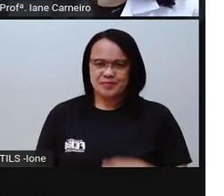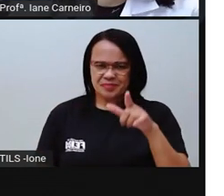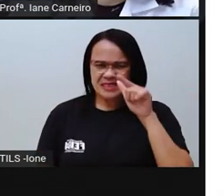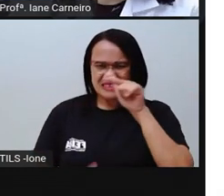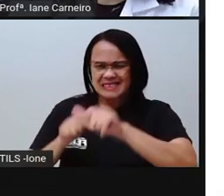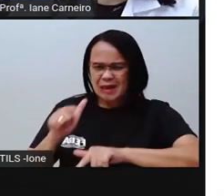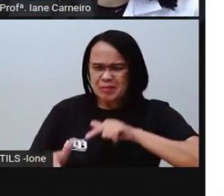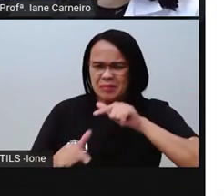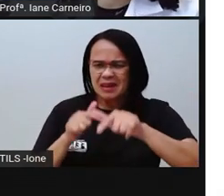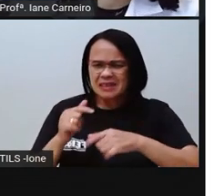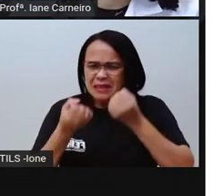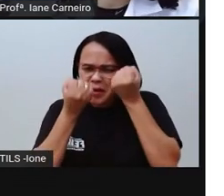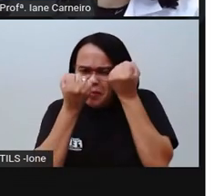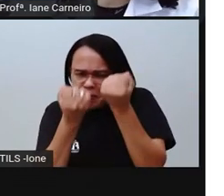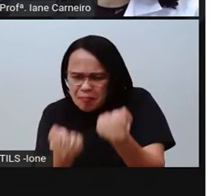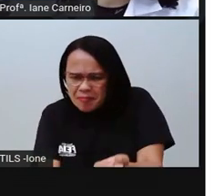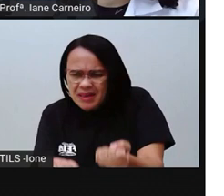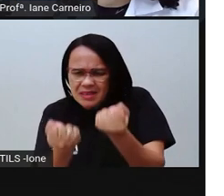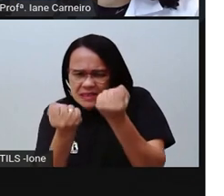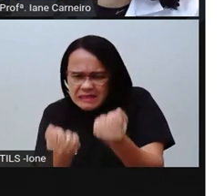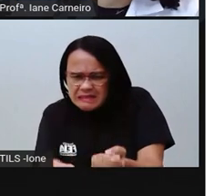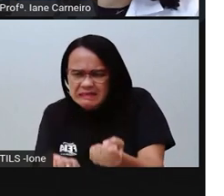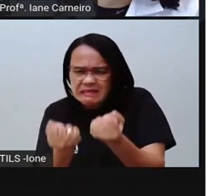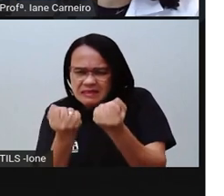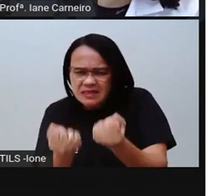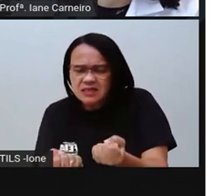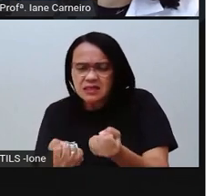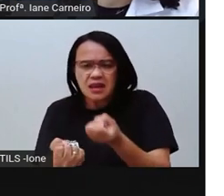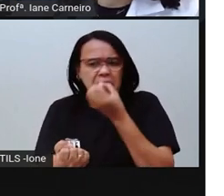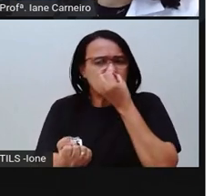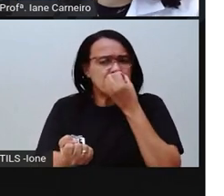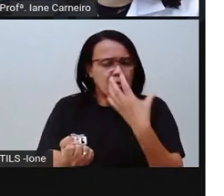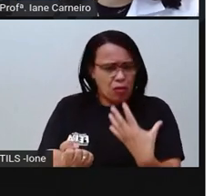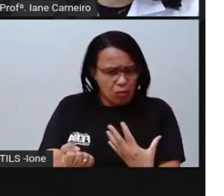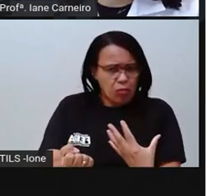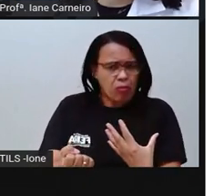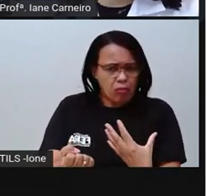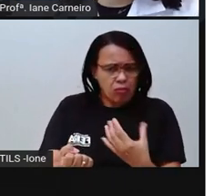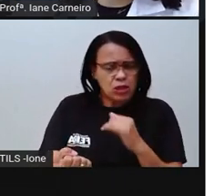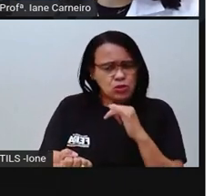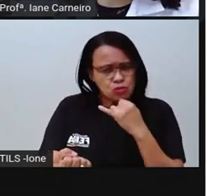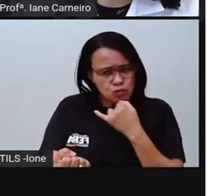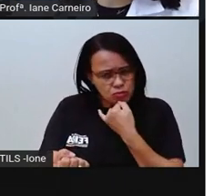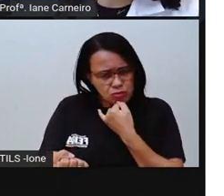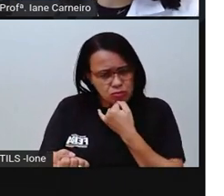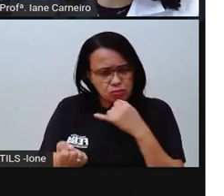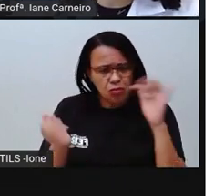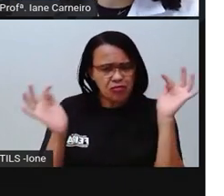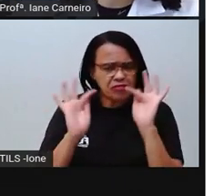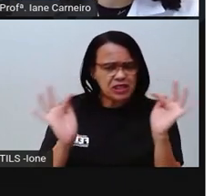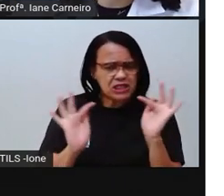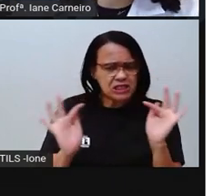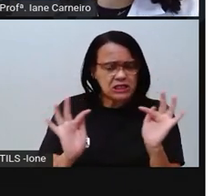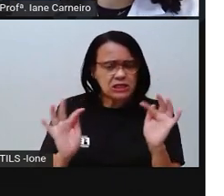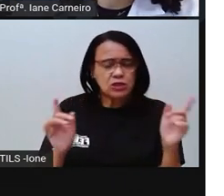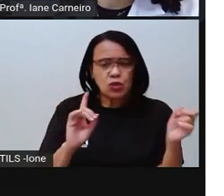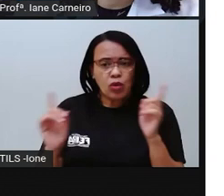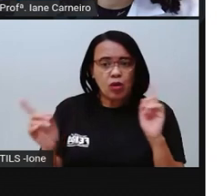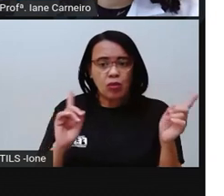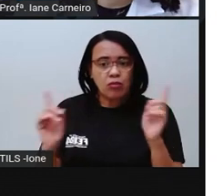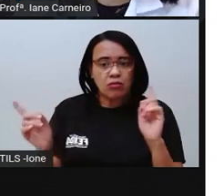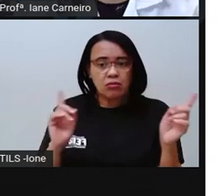Trabalhar carregando peso. Olha só. Deixa triste ou deixa feliz? Carregando peso?